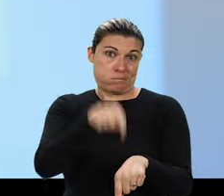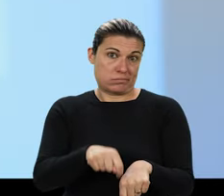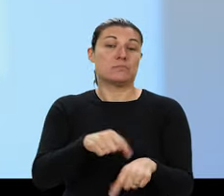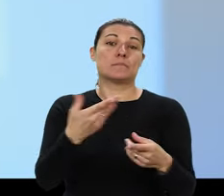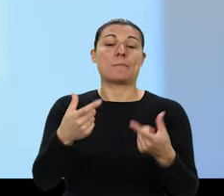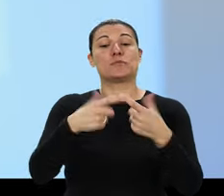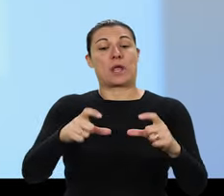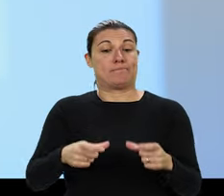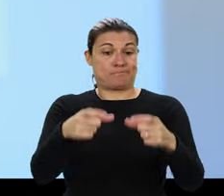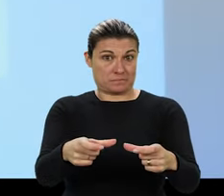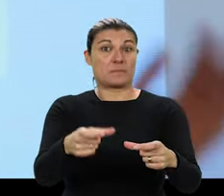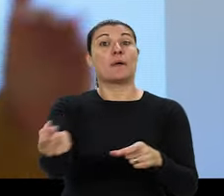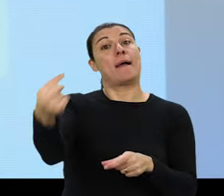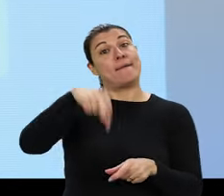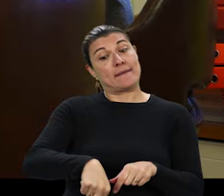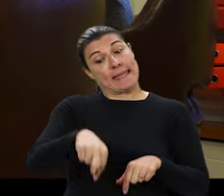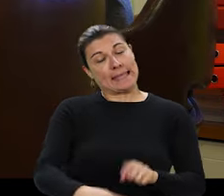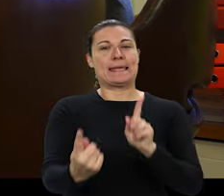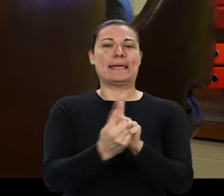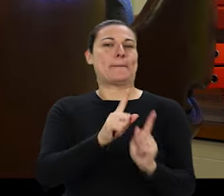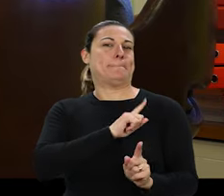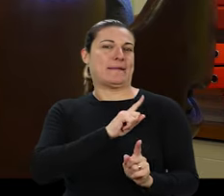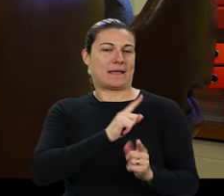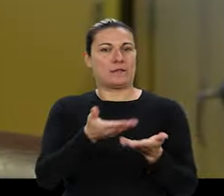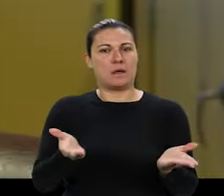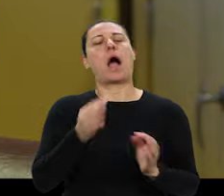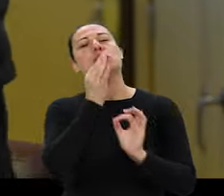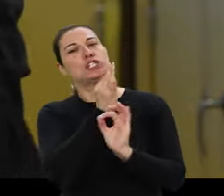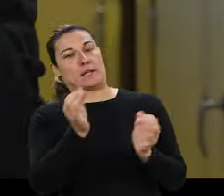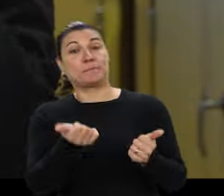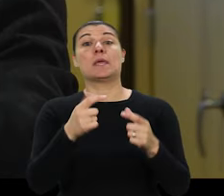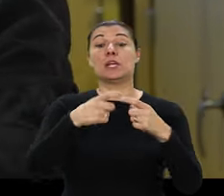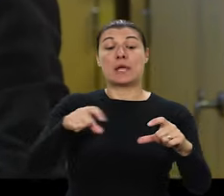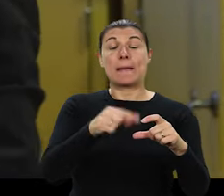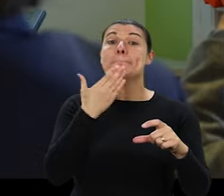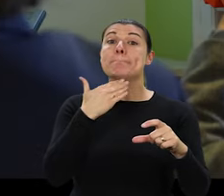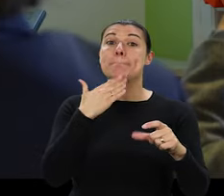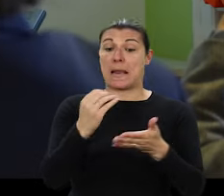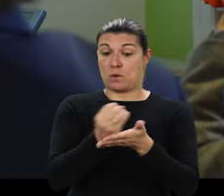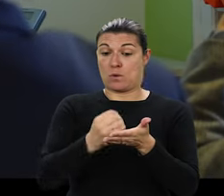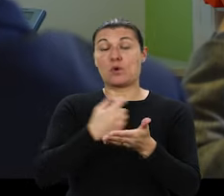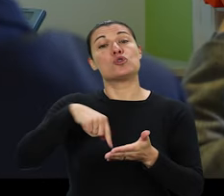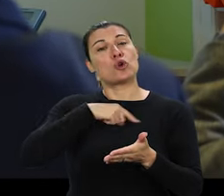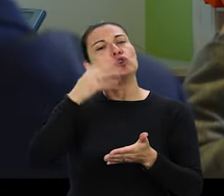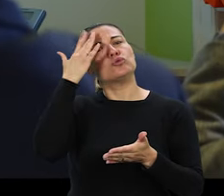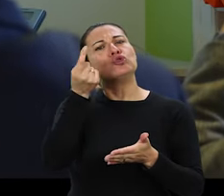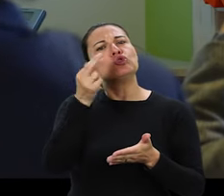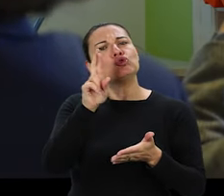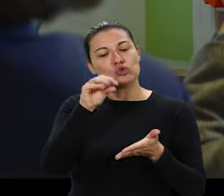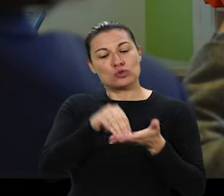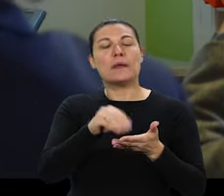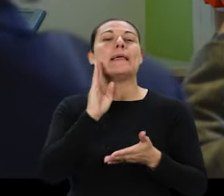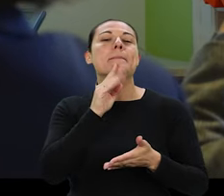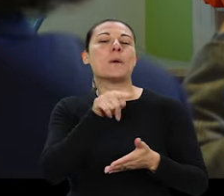hora, um cheque na mão e vem parar aqui ao privado. Excelente. O cheque está em branco, somos nós que preenchemos os